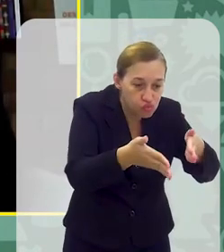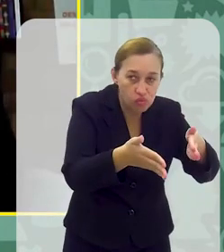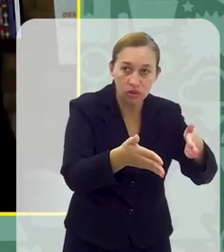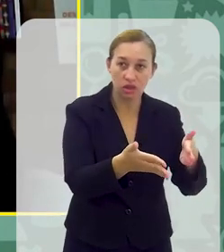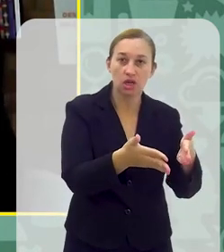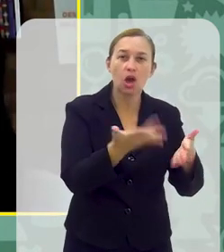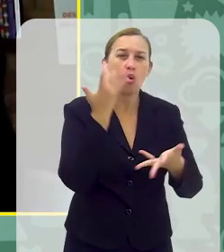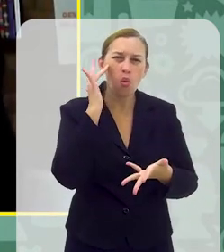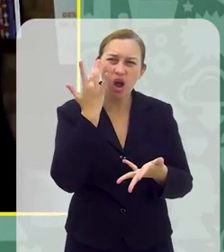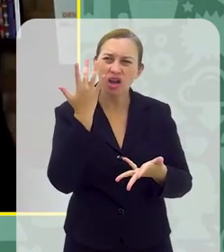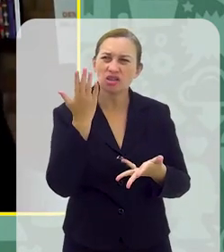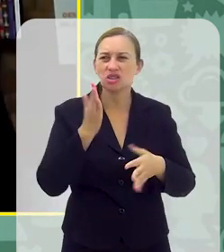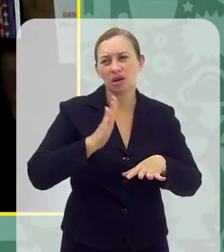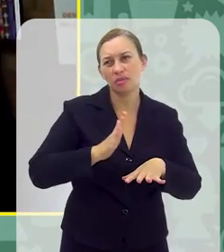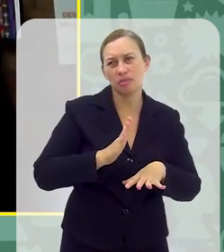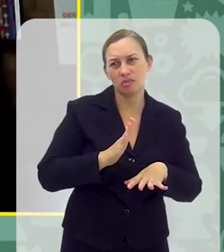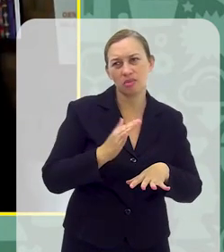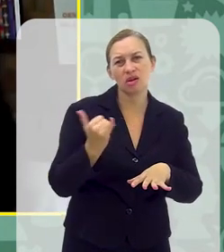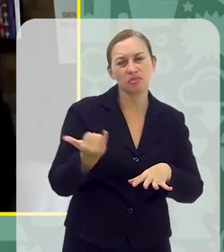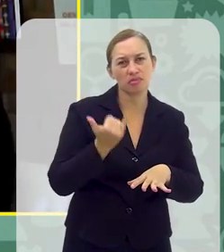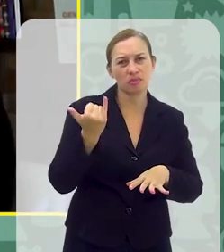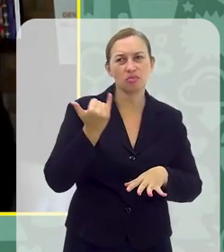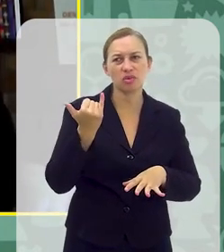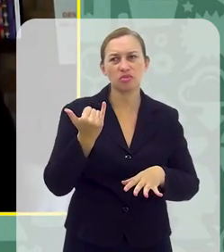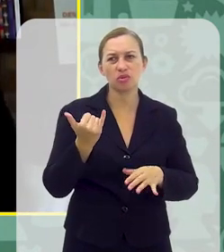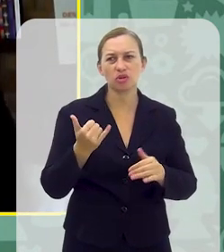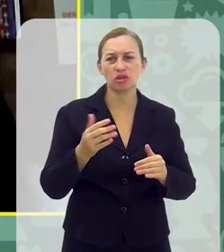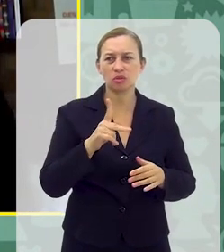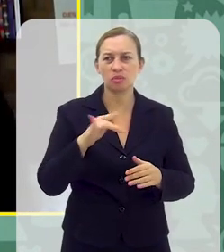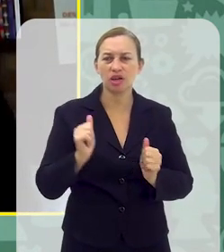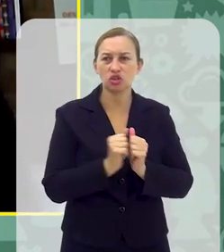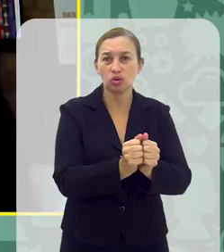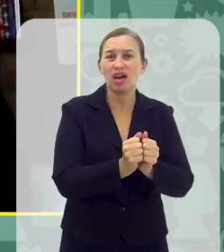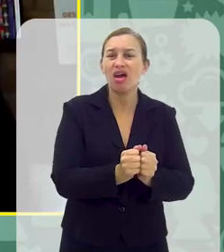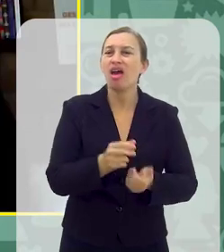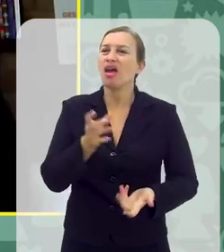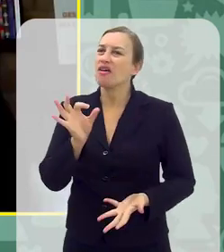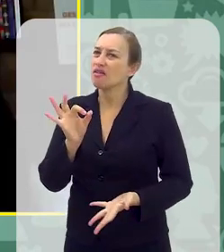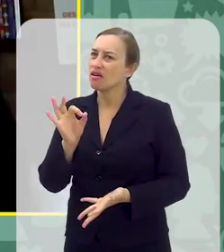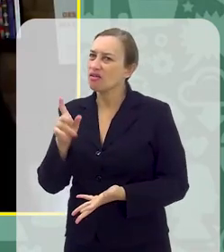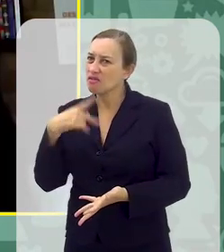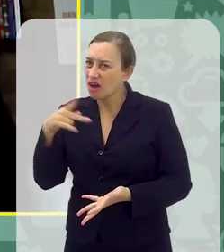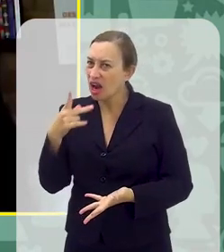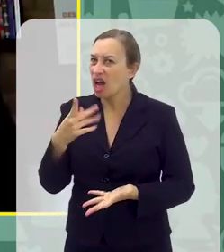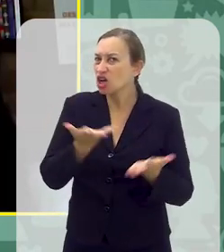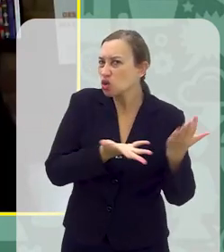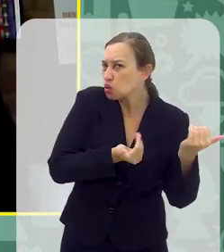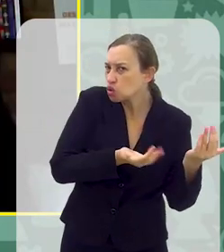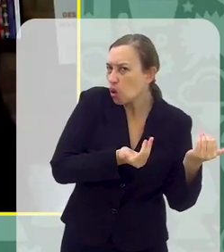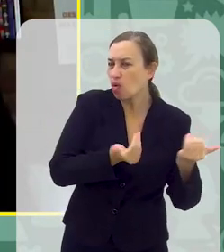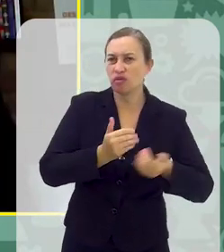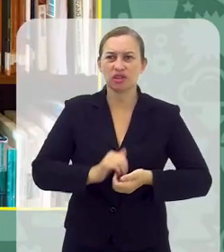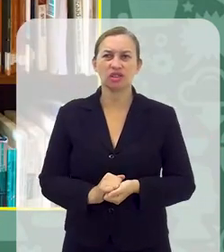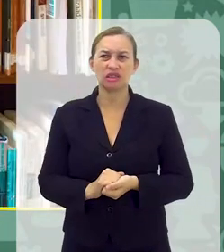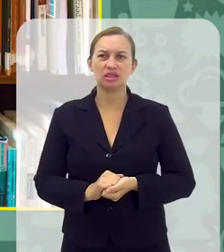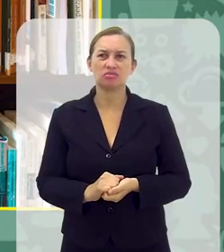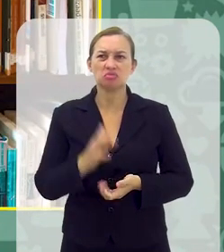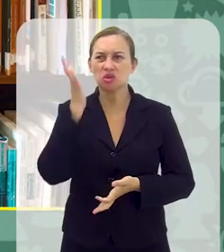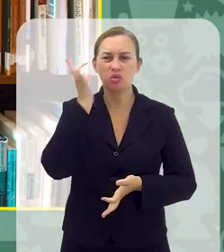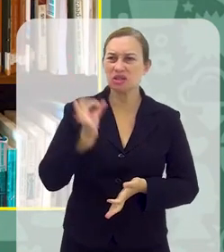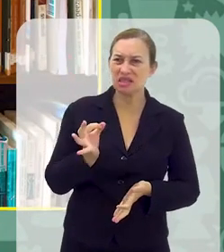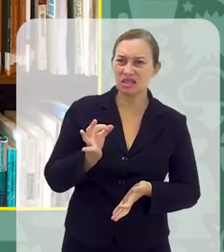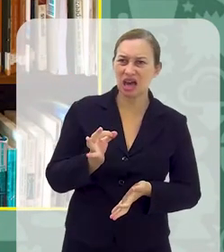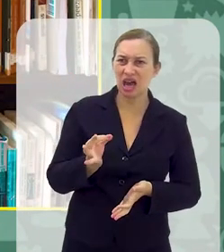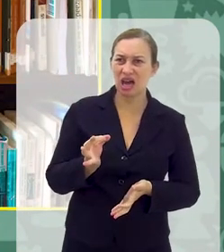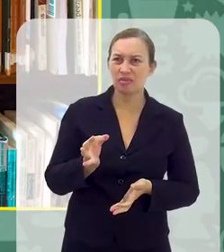que é assunto Então, acho que eles ficam muito mais suscetíveis por isso É correto a gente afirmar que esses jovens Eles não